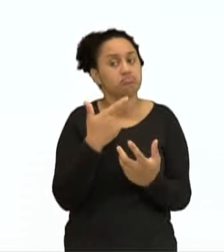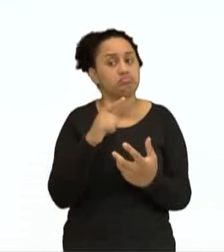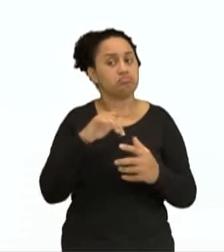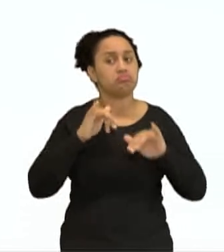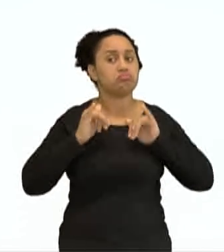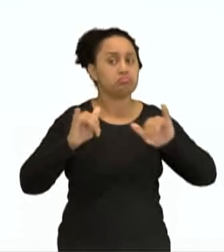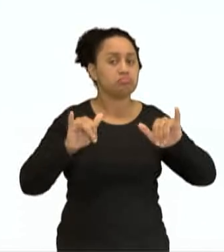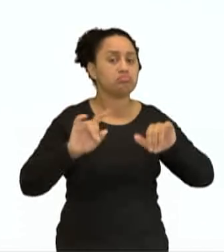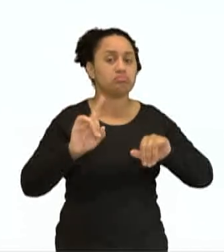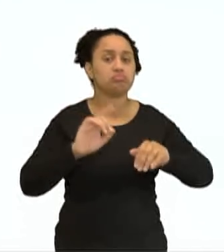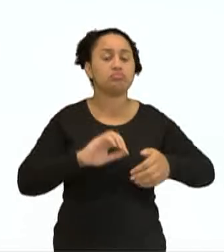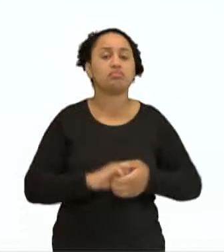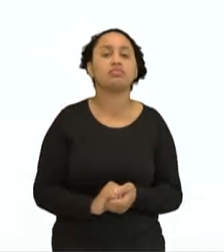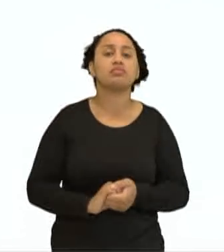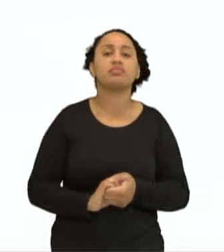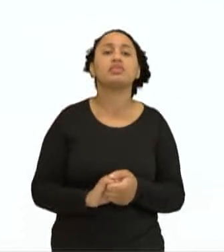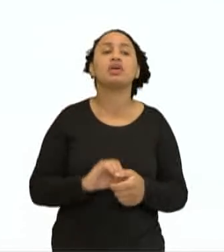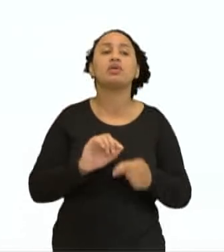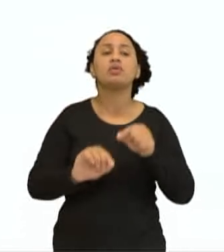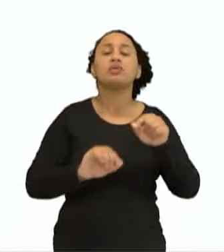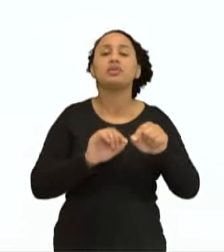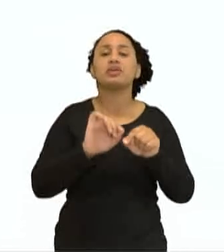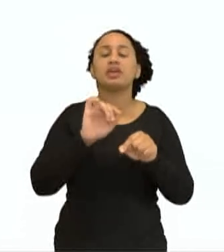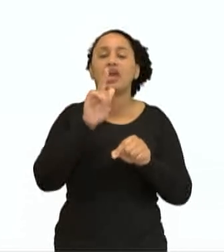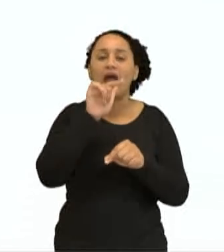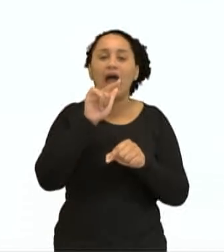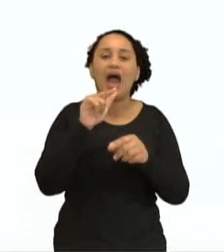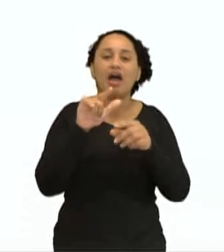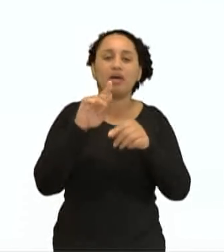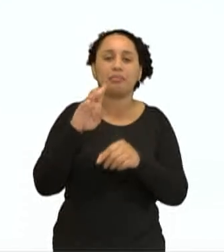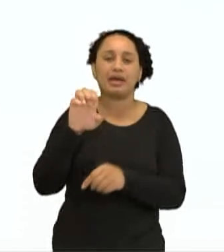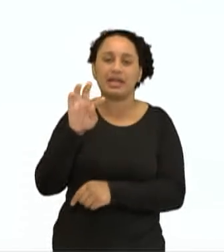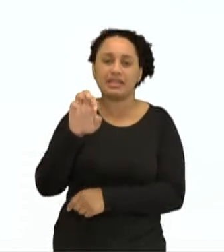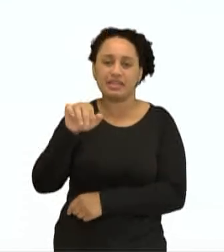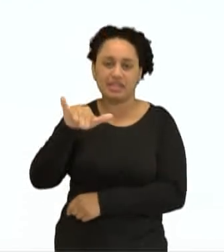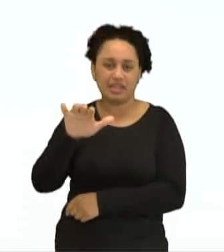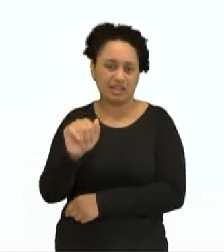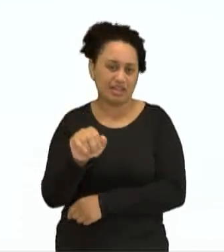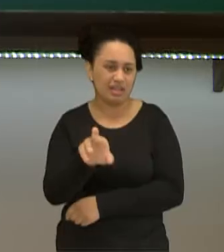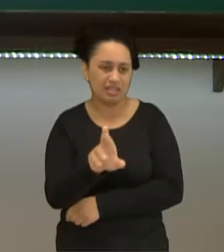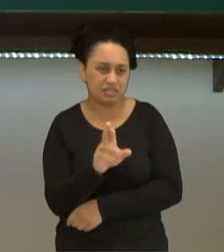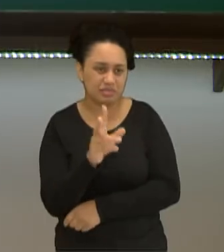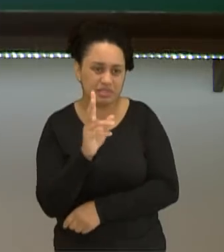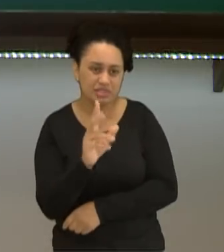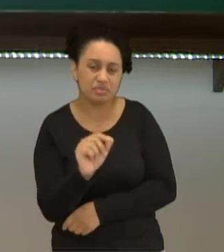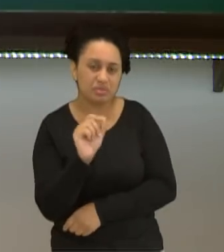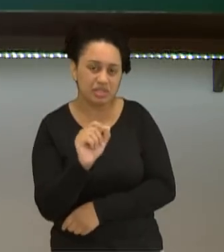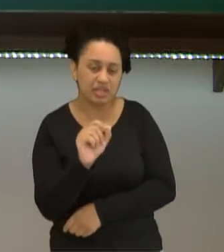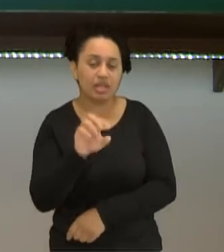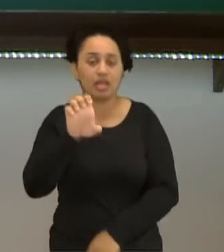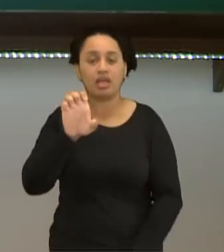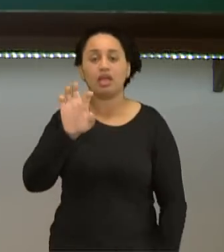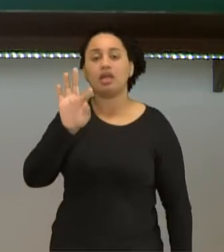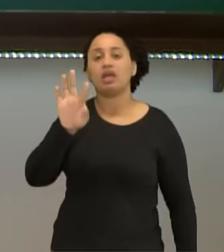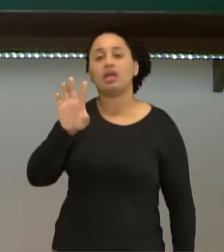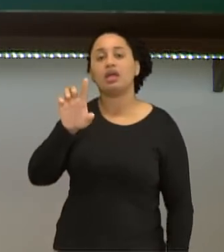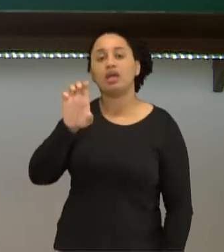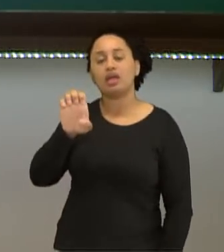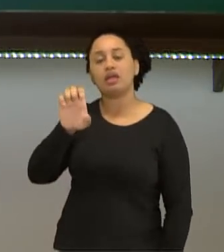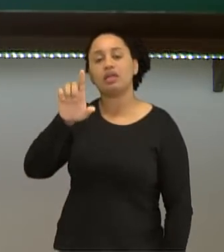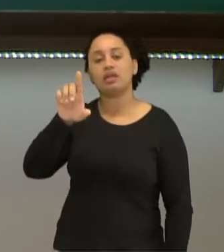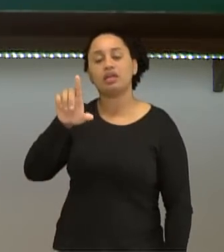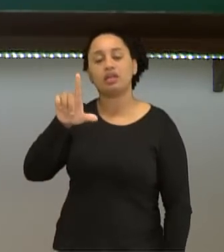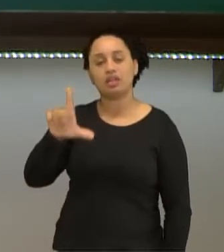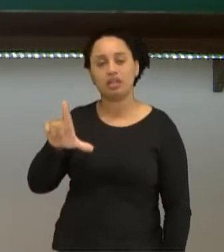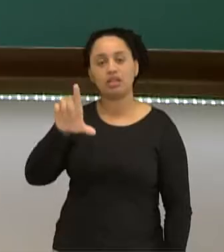O que é água de bateria? Questões como essas nos remetem a mesma resposta? Eletrólitos. Então, basicamente, eu vou dizer para